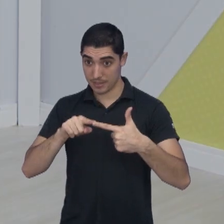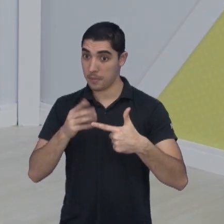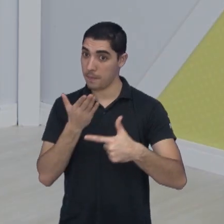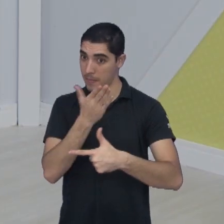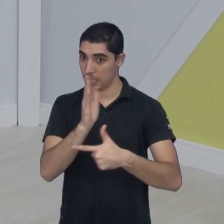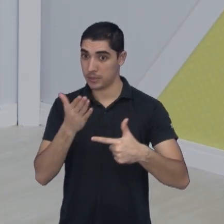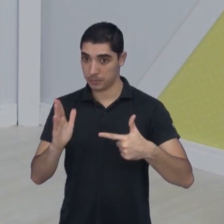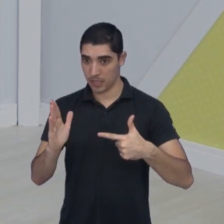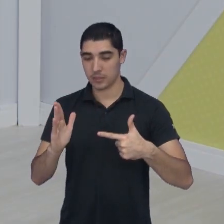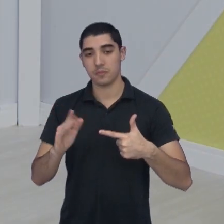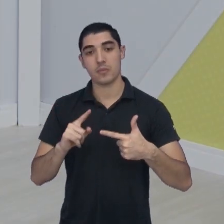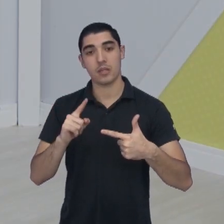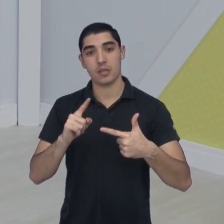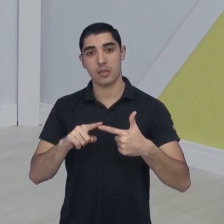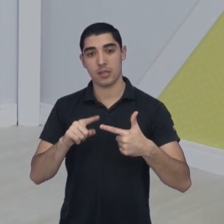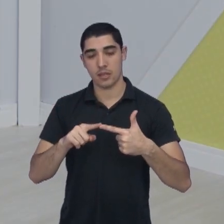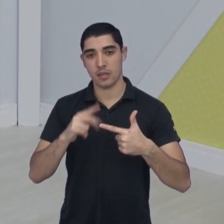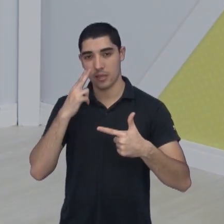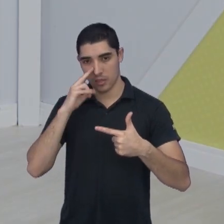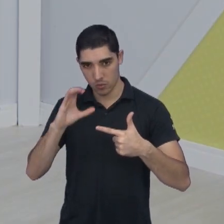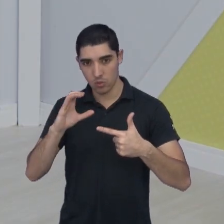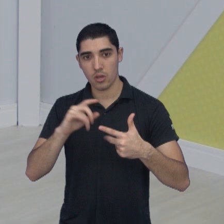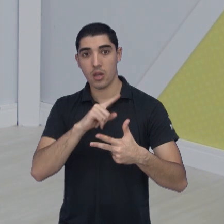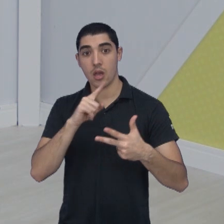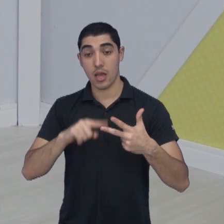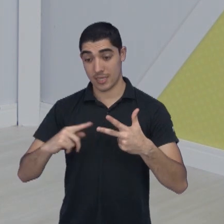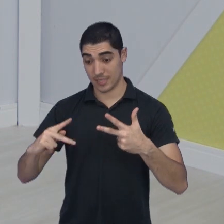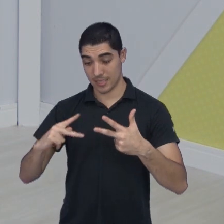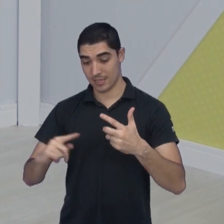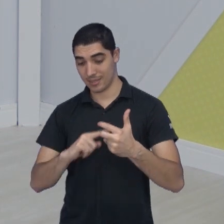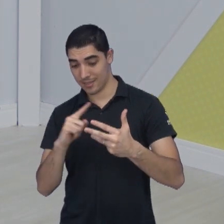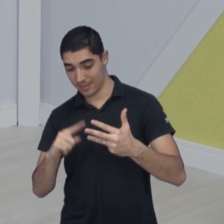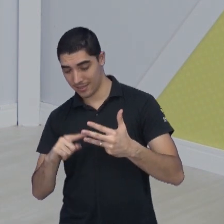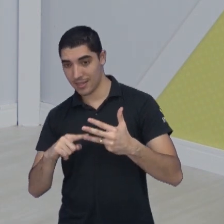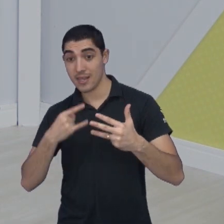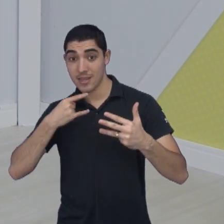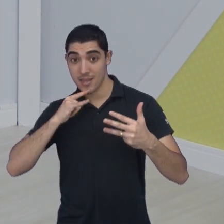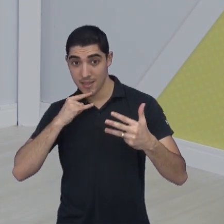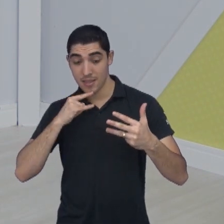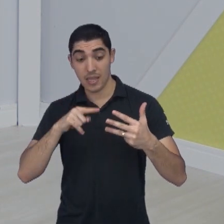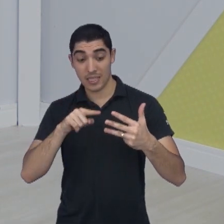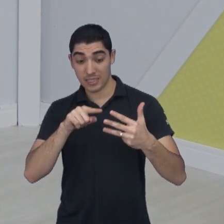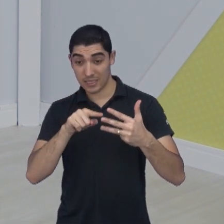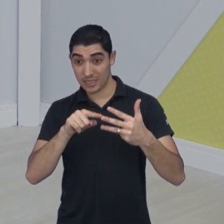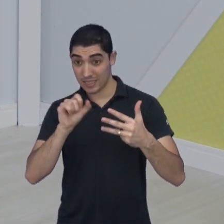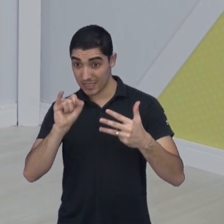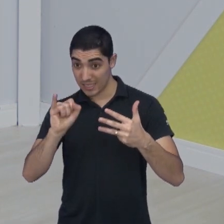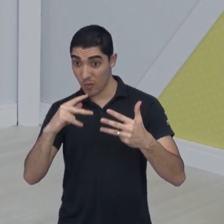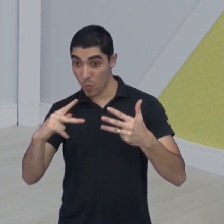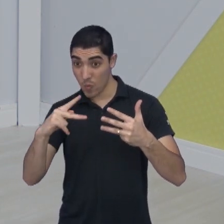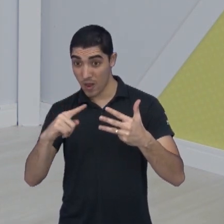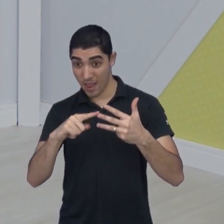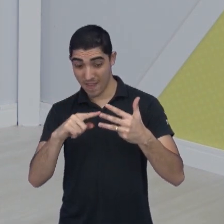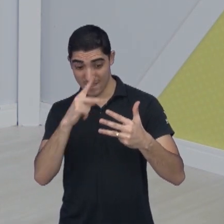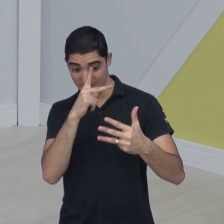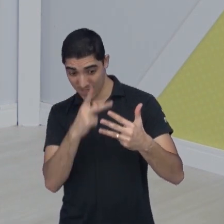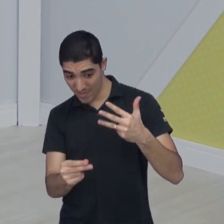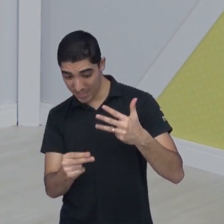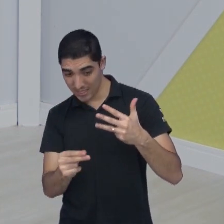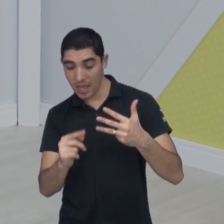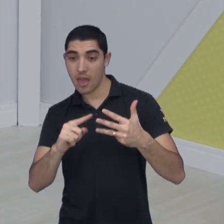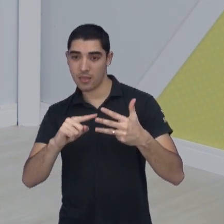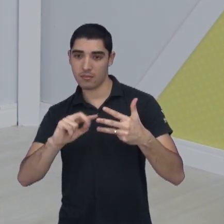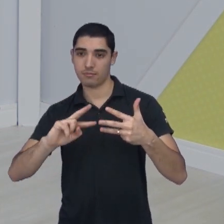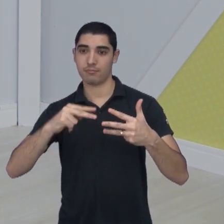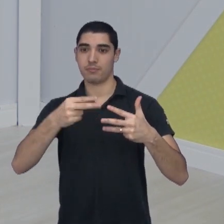está tudo em aberto. São José e 15 de Piracicaba se enfrentam, que é o terceiro e o quarto colocado, uma vitória do São José, classifica o São José desde